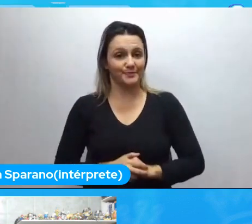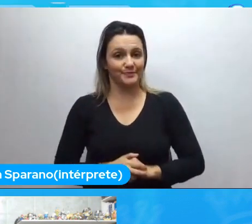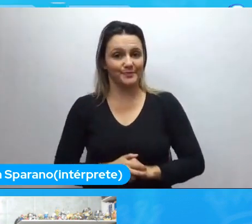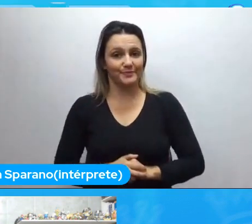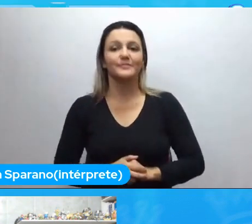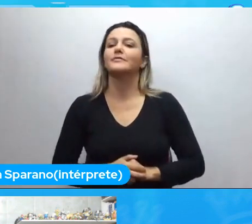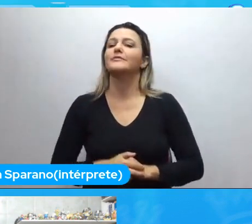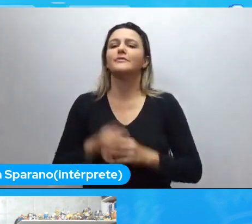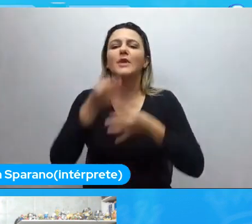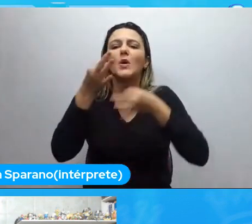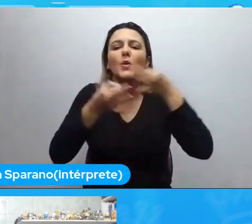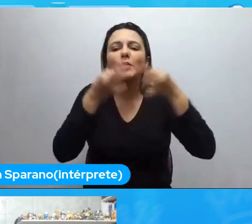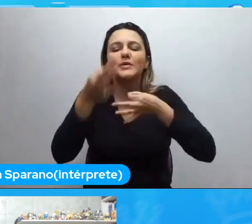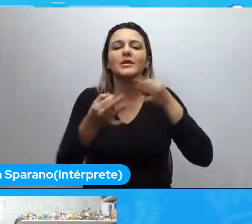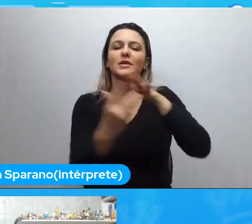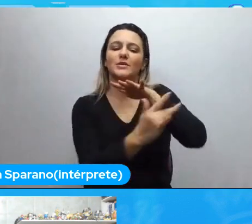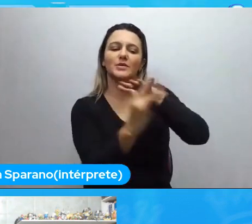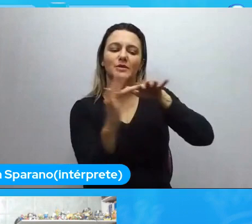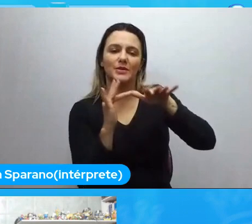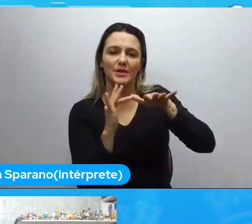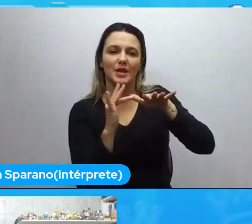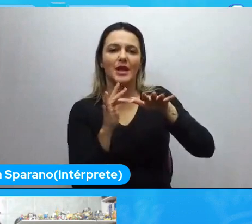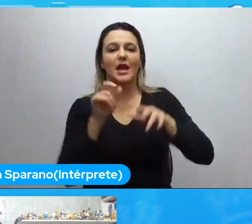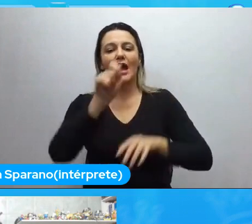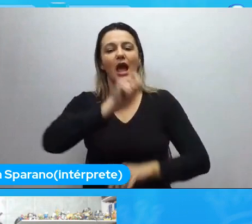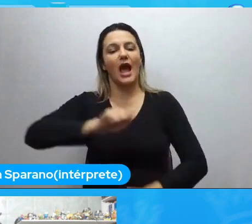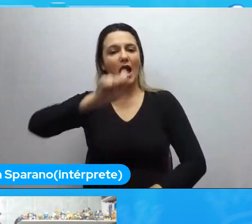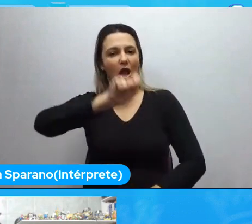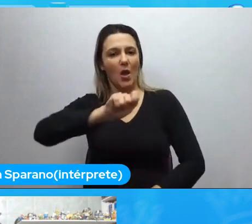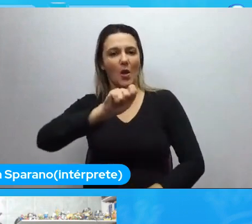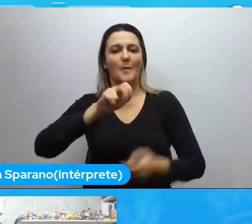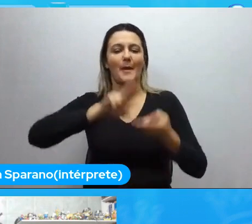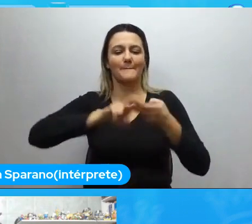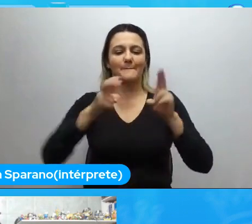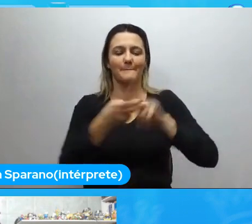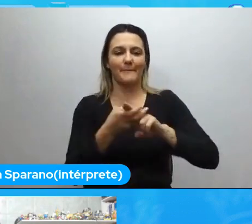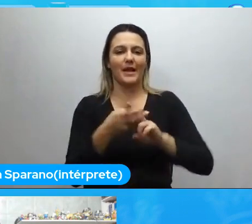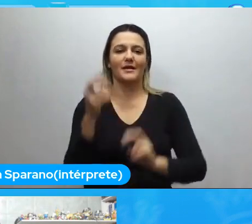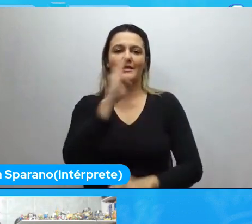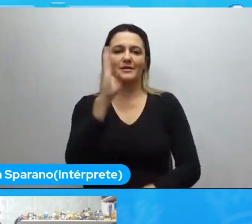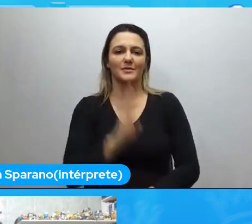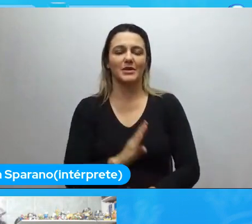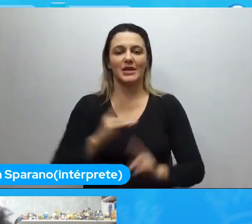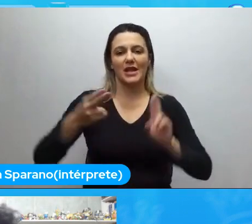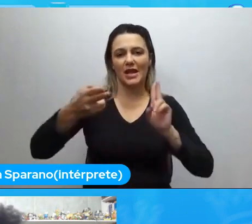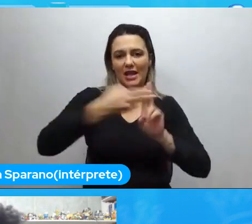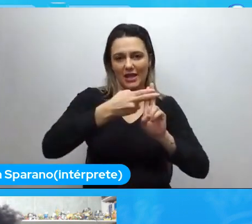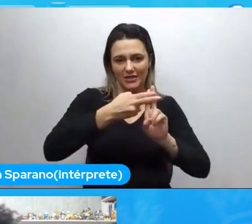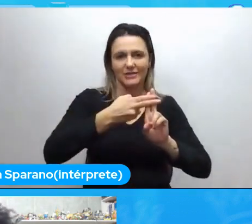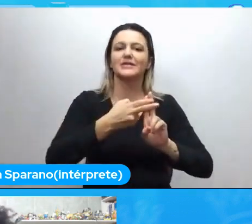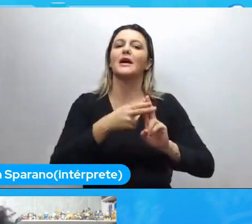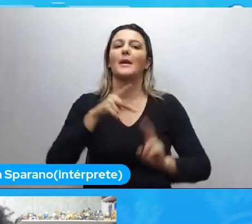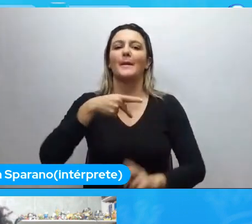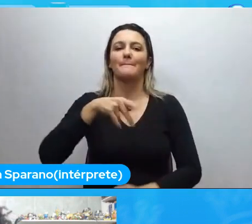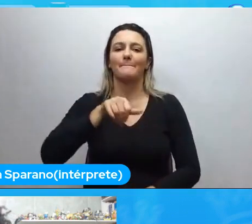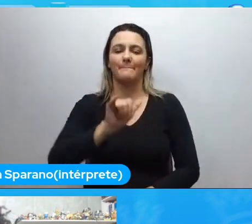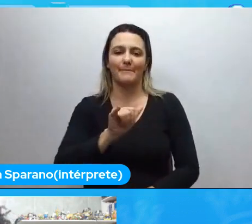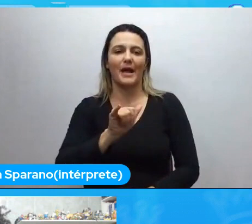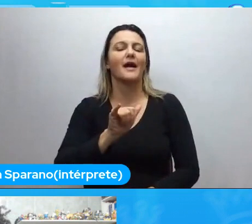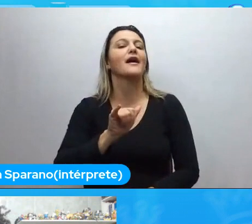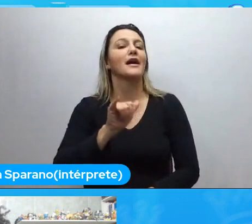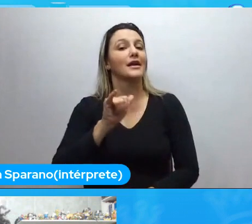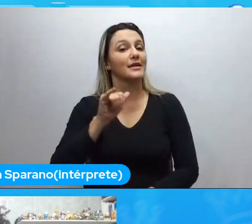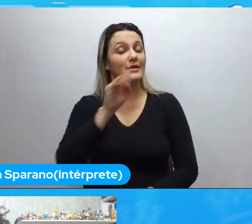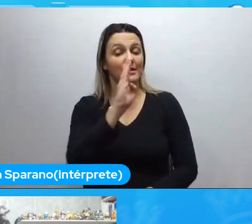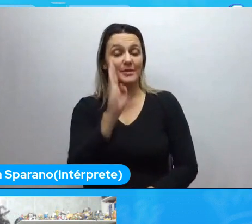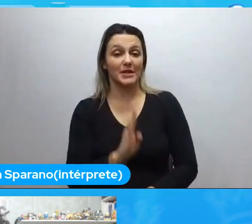Comentem também nas redes sociais, arroba Python Brasil, hashtag PyBR 2021, tira um monte de print e marca a Ana e Sely em tudo que